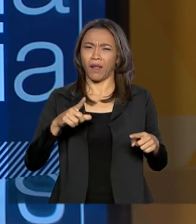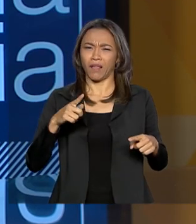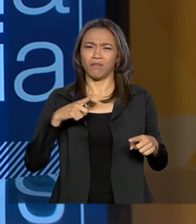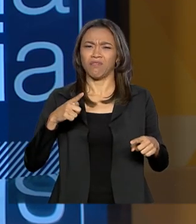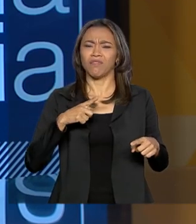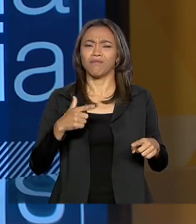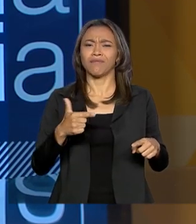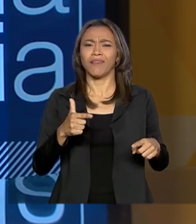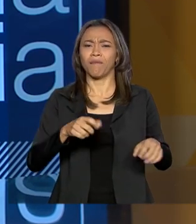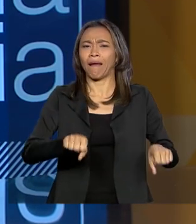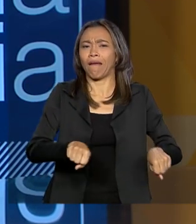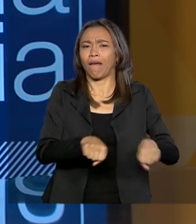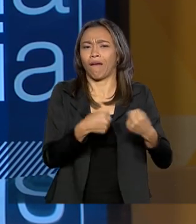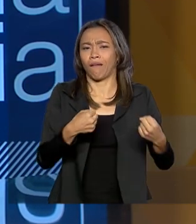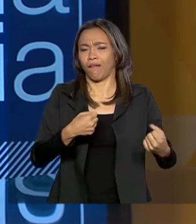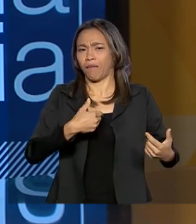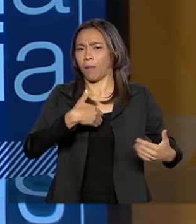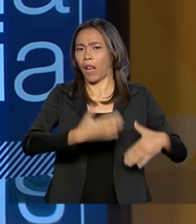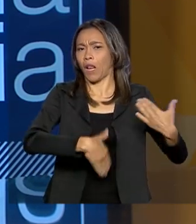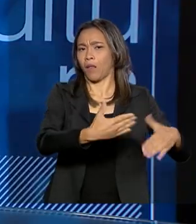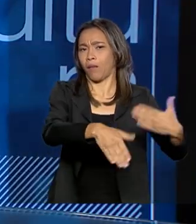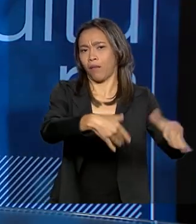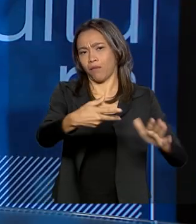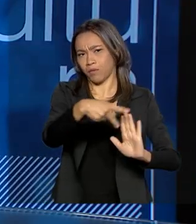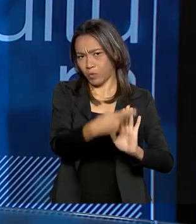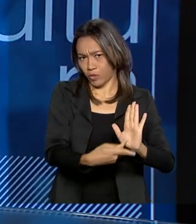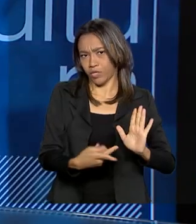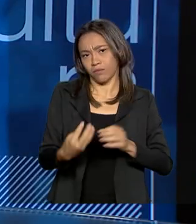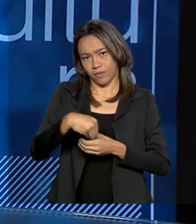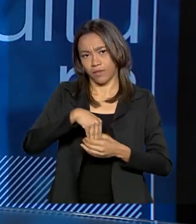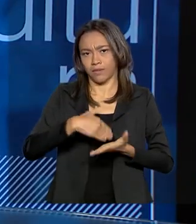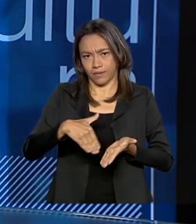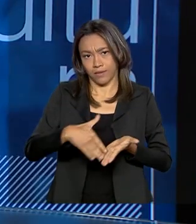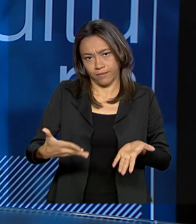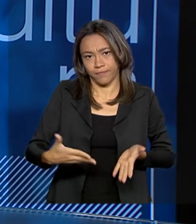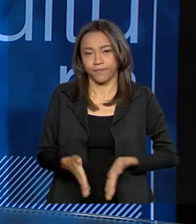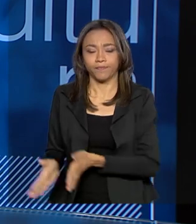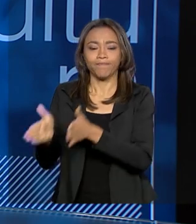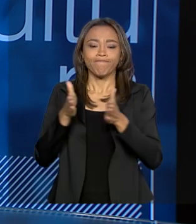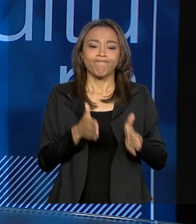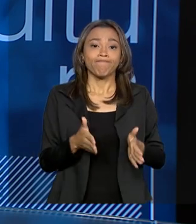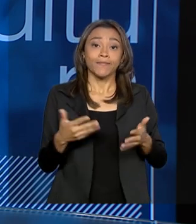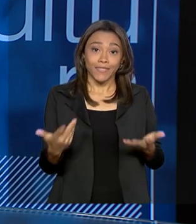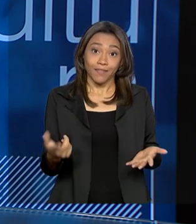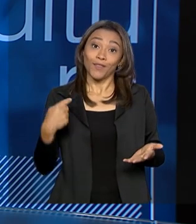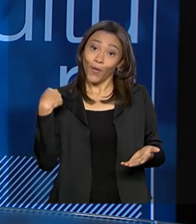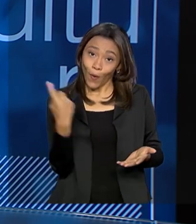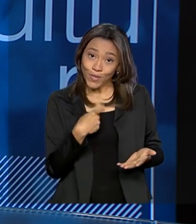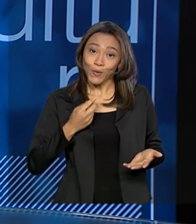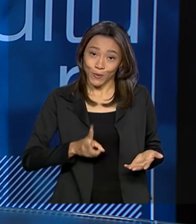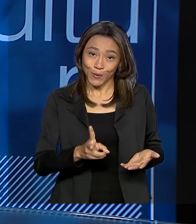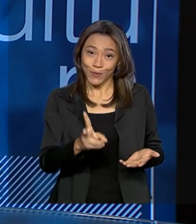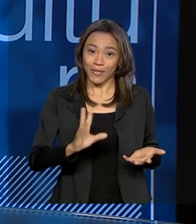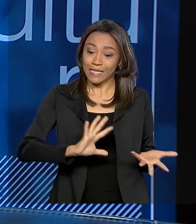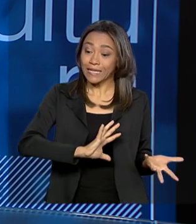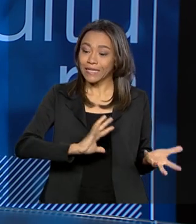dos projetos, programas da secretaria? Então, a gente está imbricado nessa transição ainda.